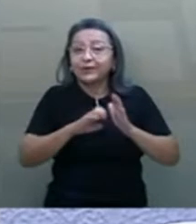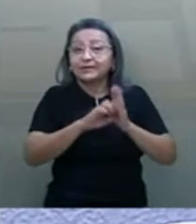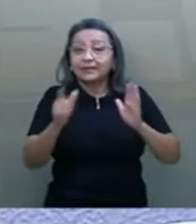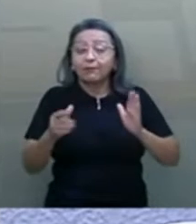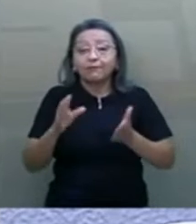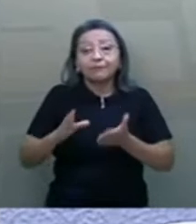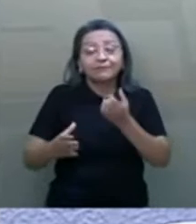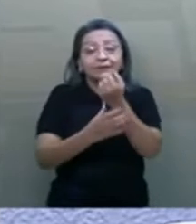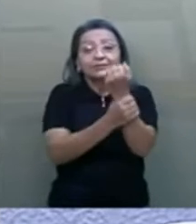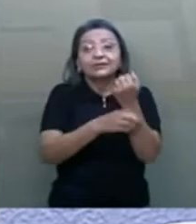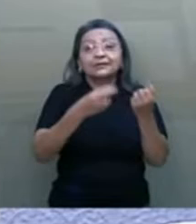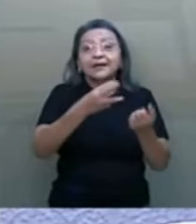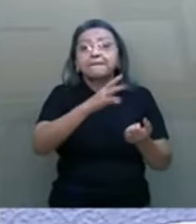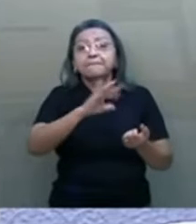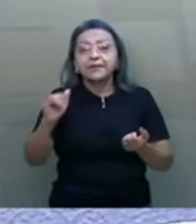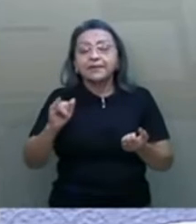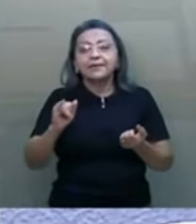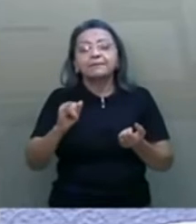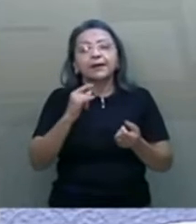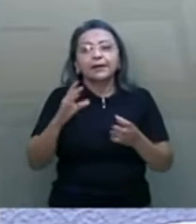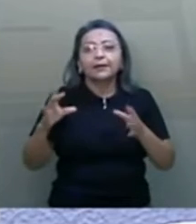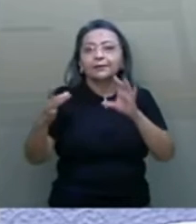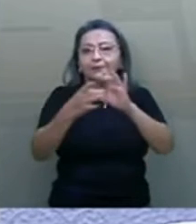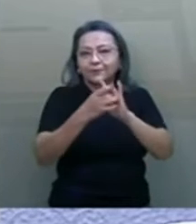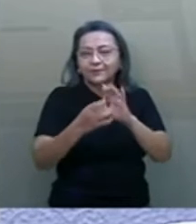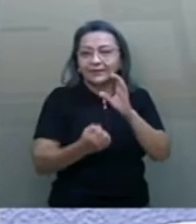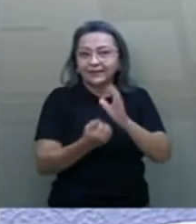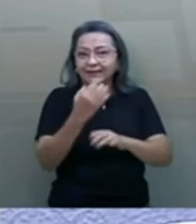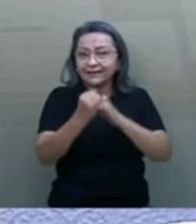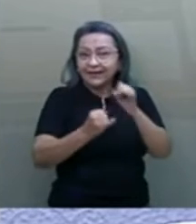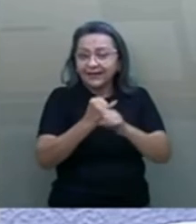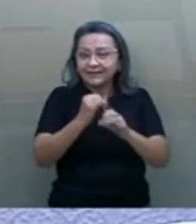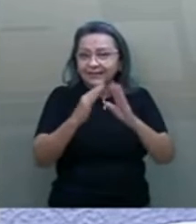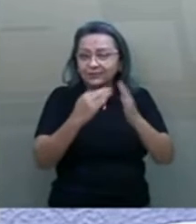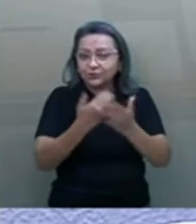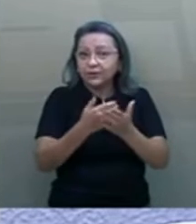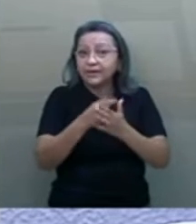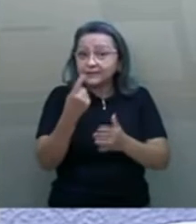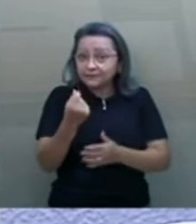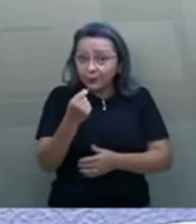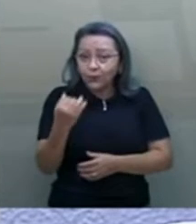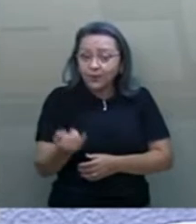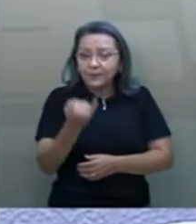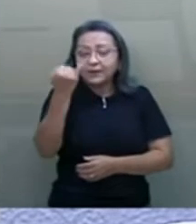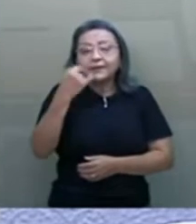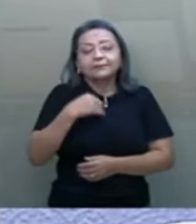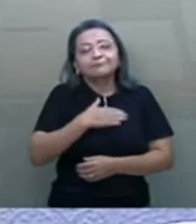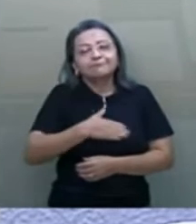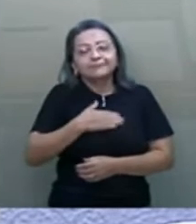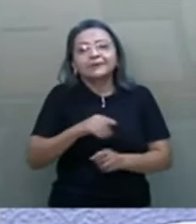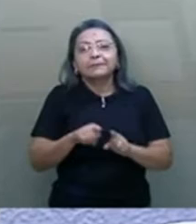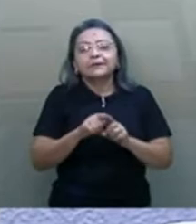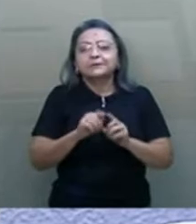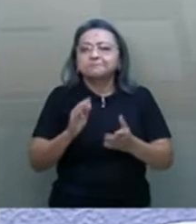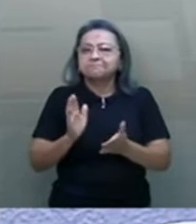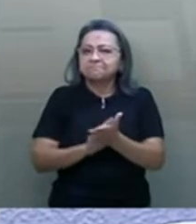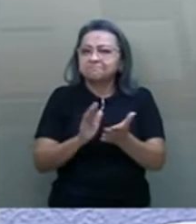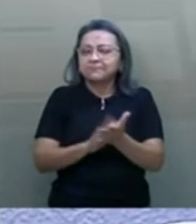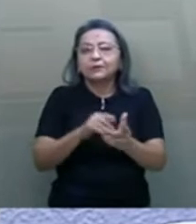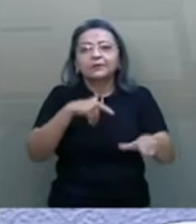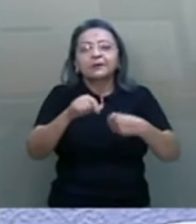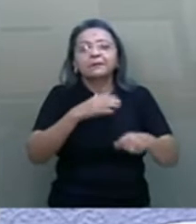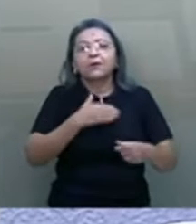bilhões e 100 milhões de reais para conectar as escolas. Estamos falando de um valor muito significativo. Gostaria de enaltecer o trabalho do meu colega